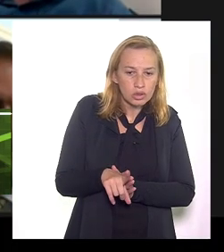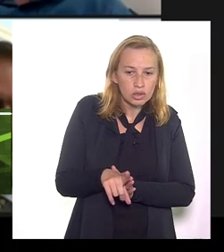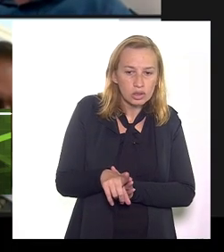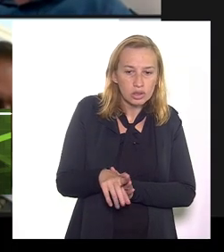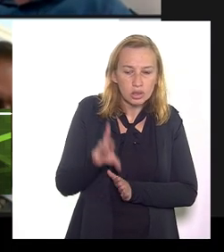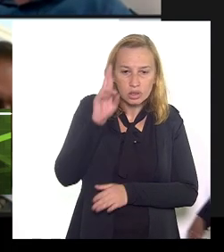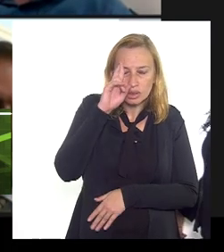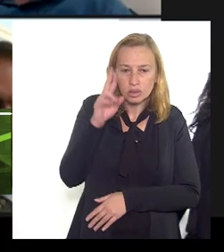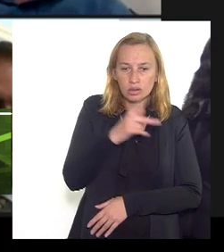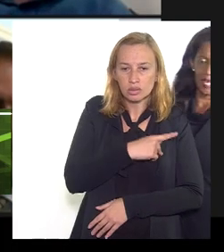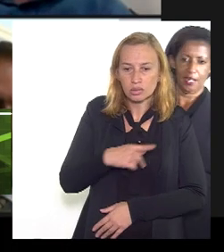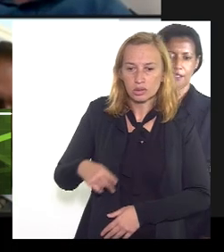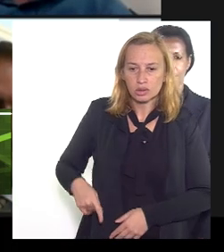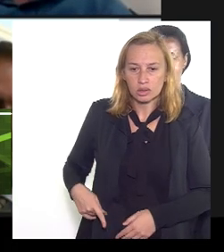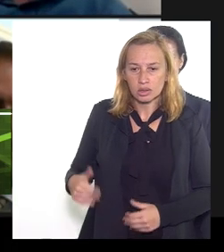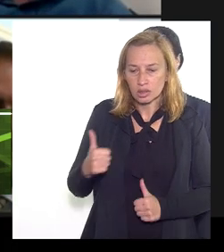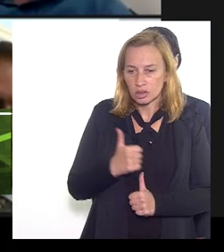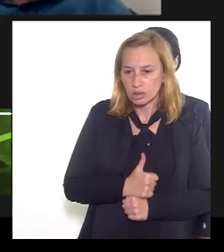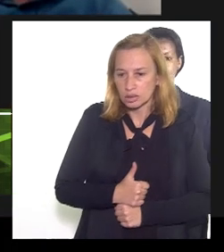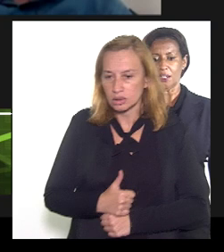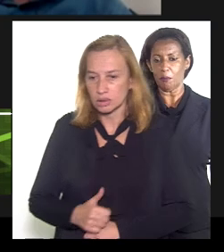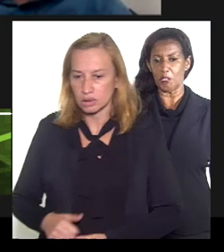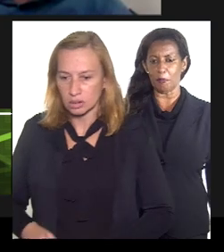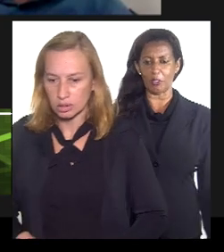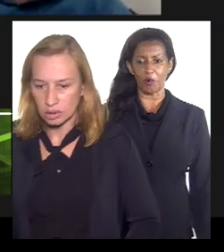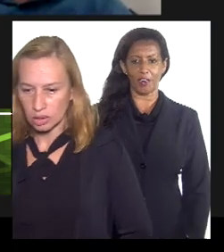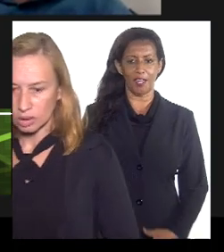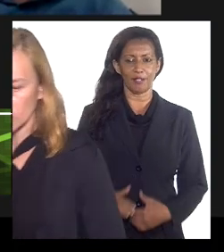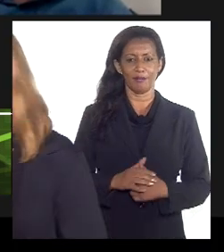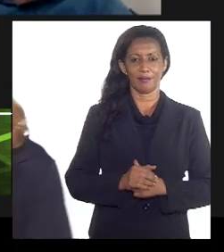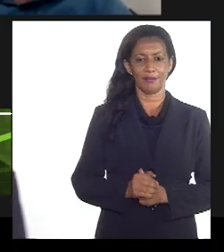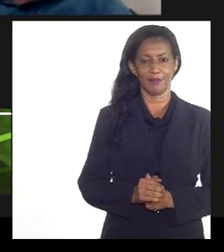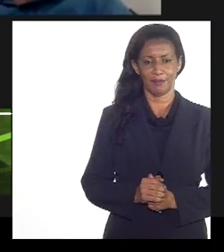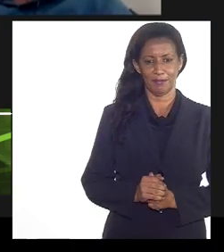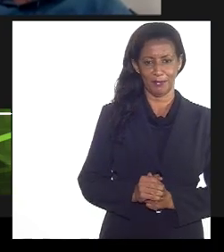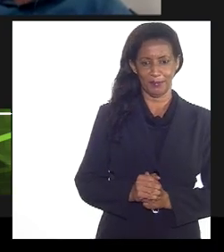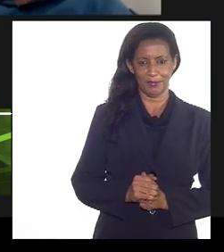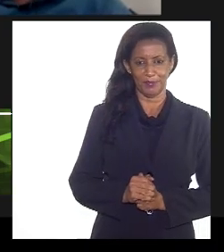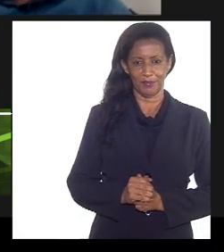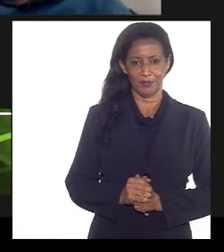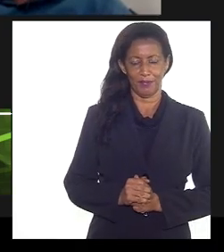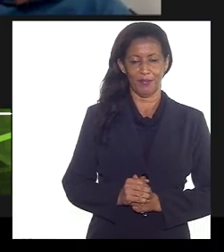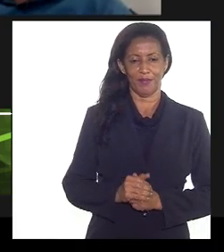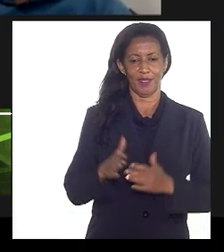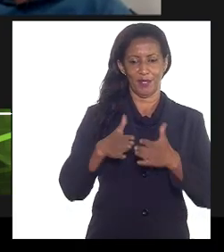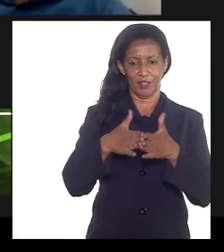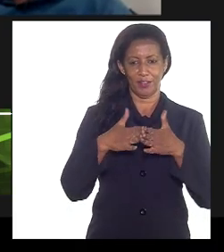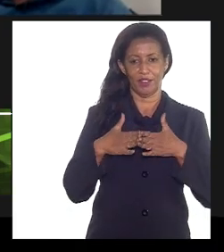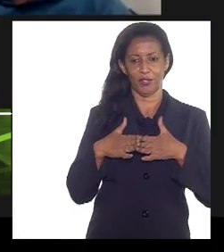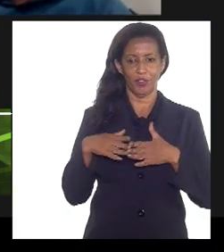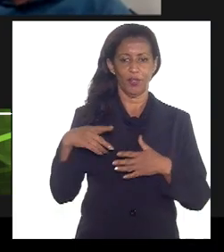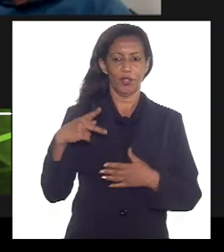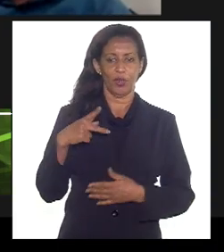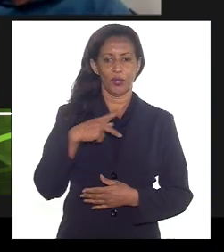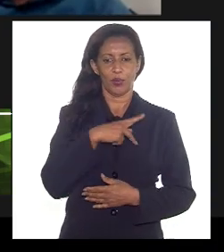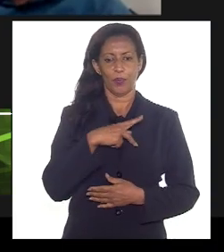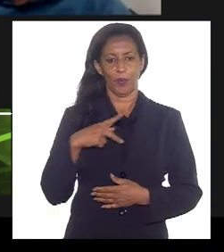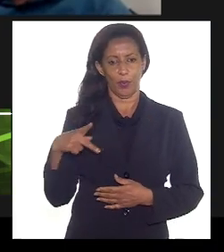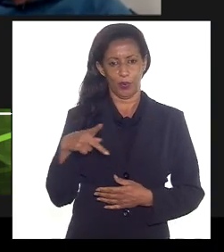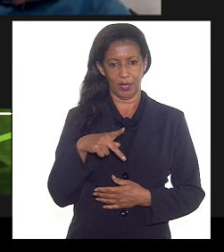Deputado de Volta. Ah, Paulo Henrique. Presidente, Paulo Henrique. Faz favor, nosso procurador do Estado.